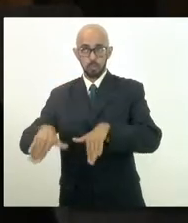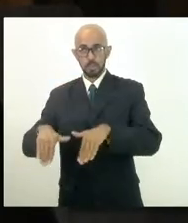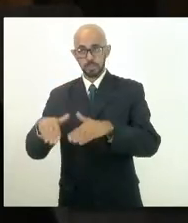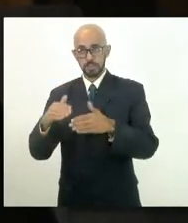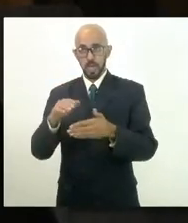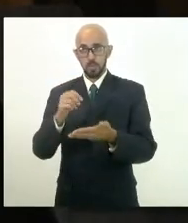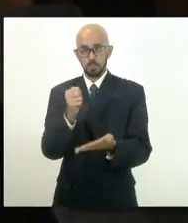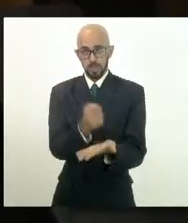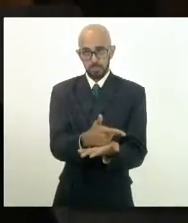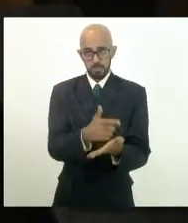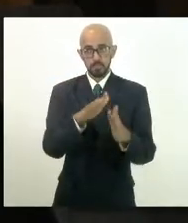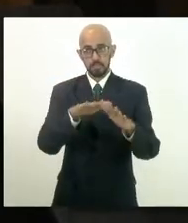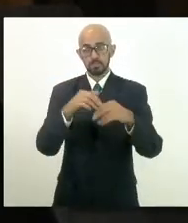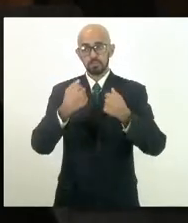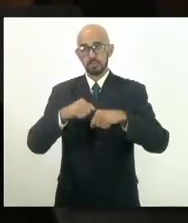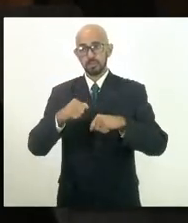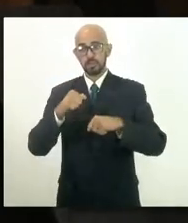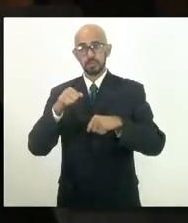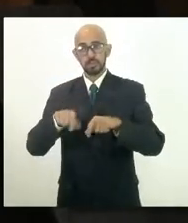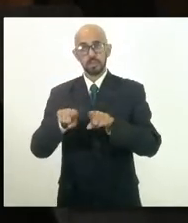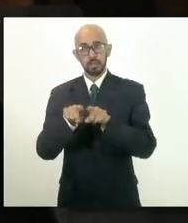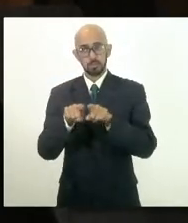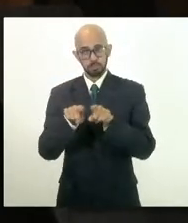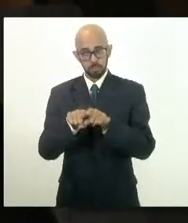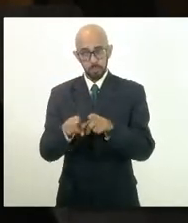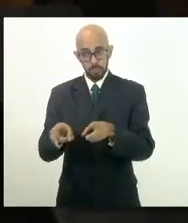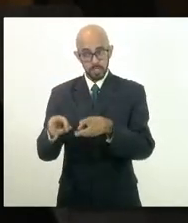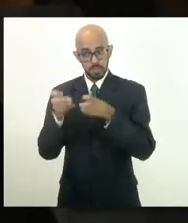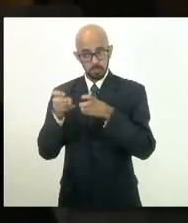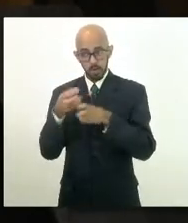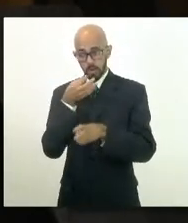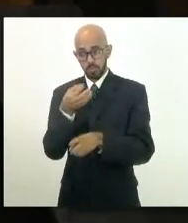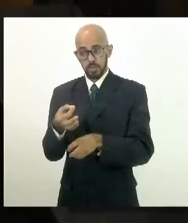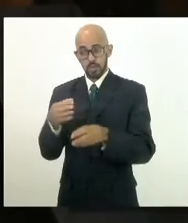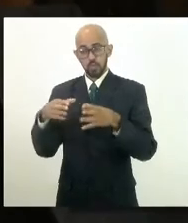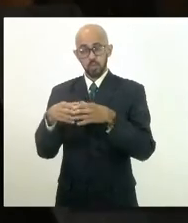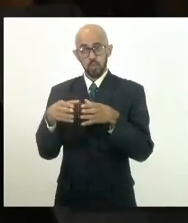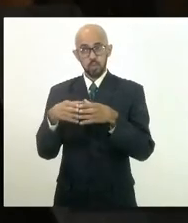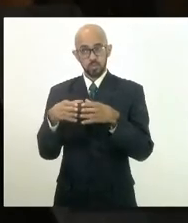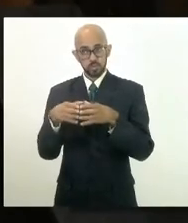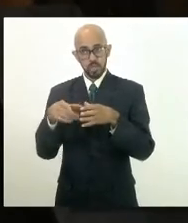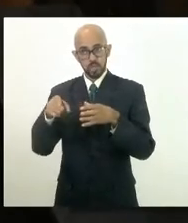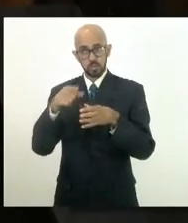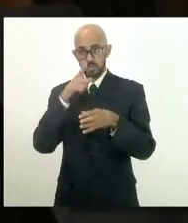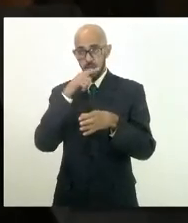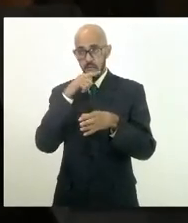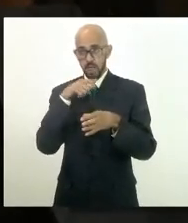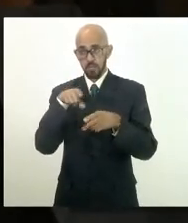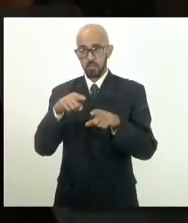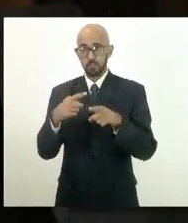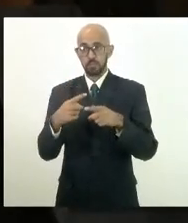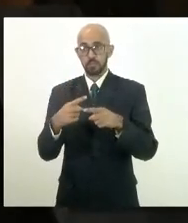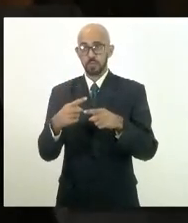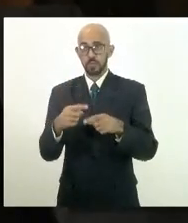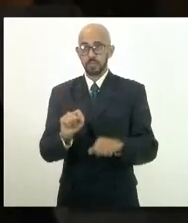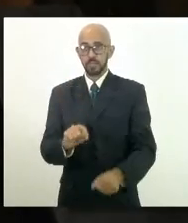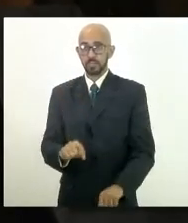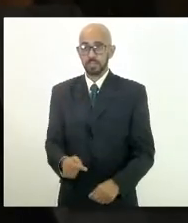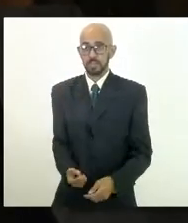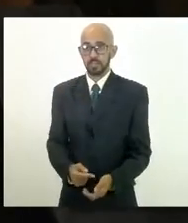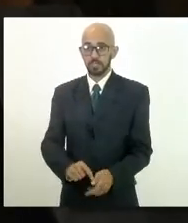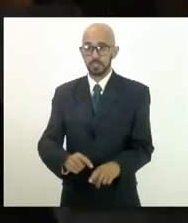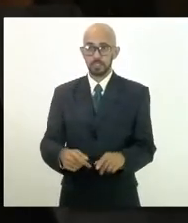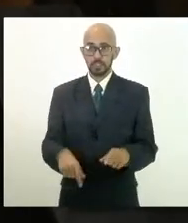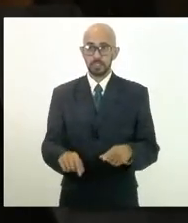também o Conselho de Recursos Hídricos, ou pelo menos o comitê de bacia, porque isso é uma receita que esse comitê conta para tomar conta daquela